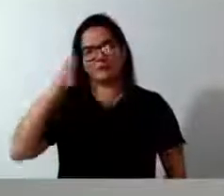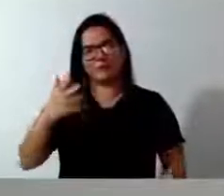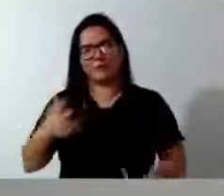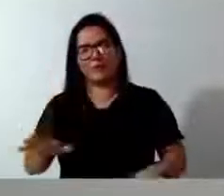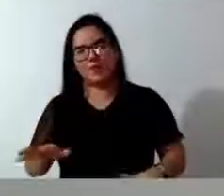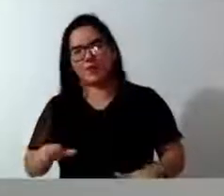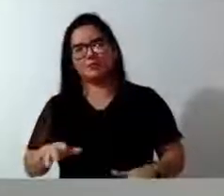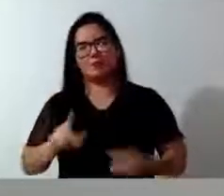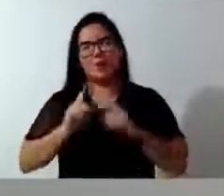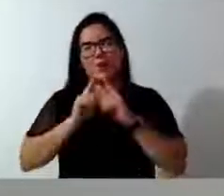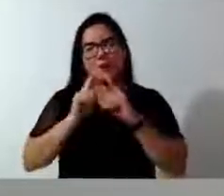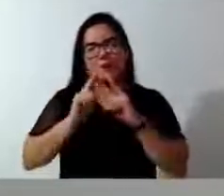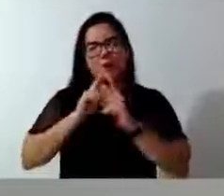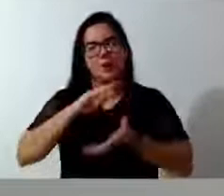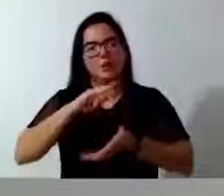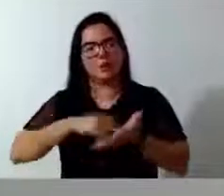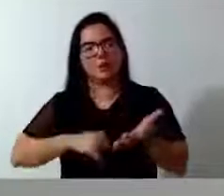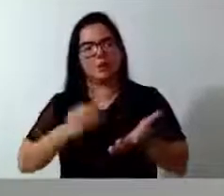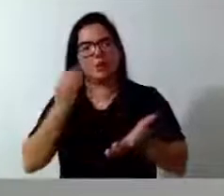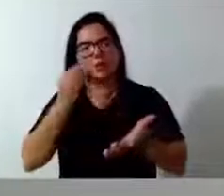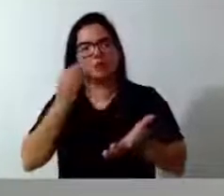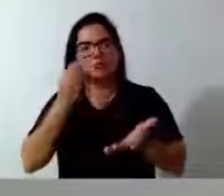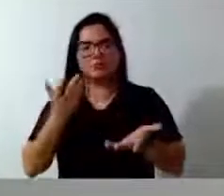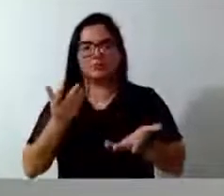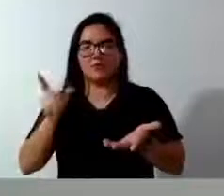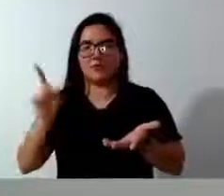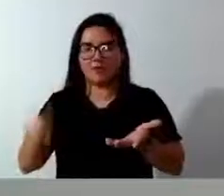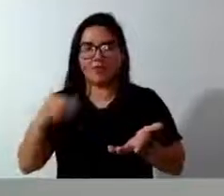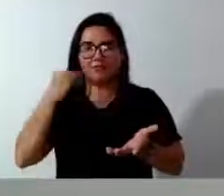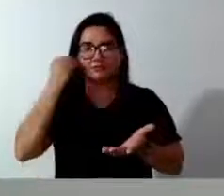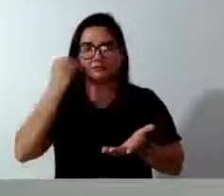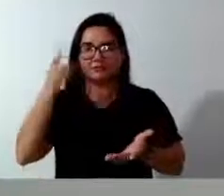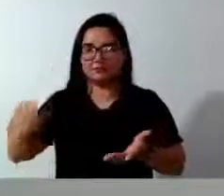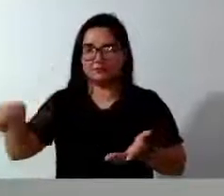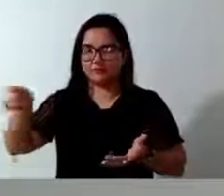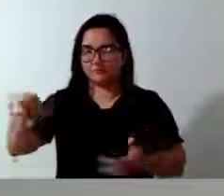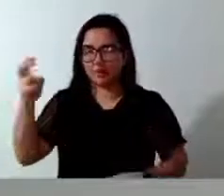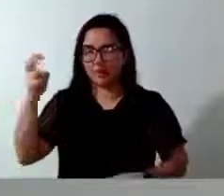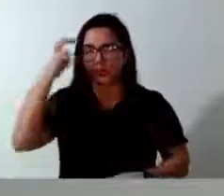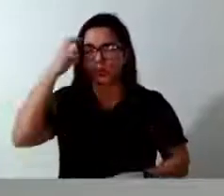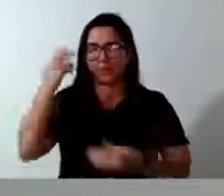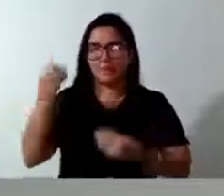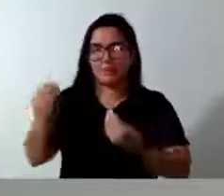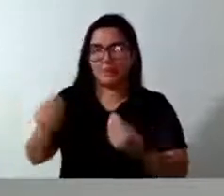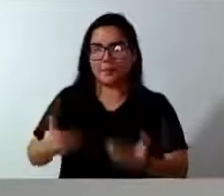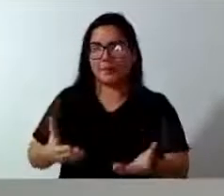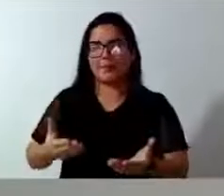cobrando documentos. Eles estão lá fazendo cultura, gente. Eles estão lá promovendo a cultura.